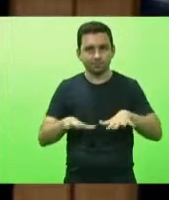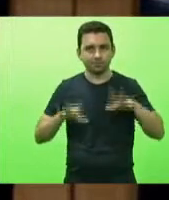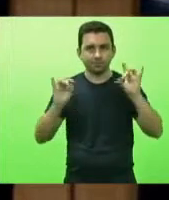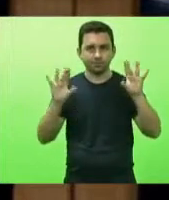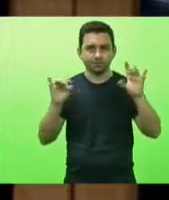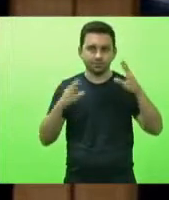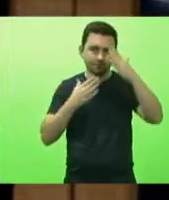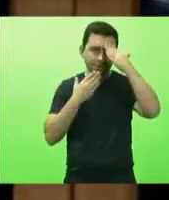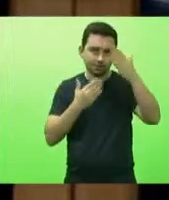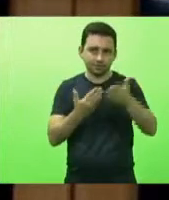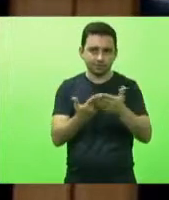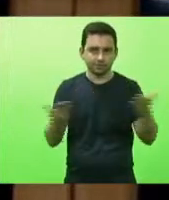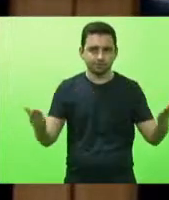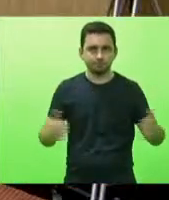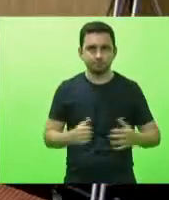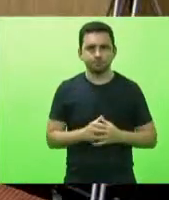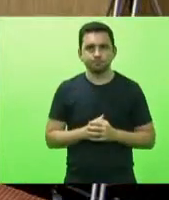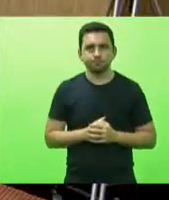muito obrigado a todos